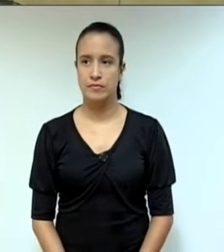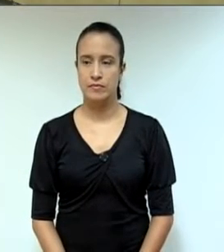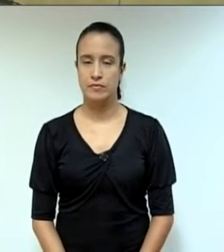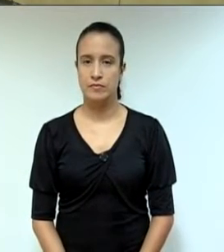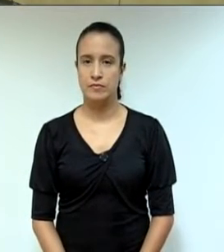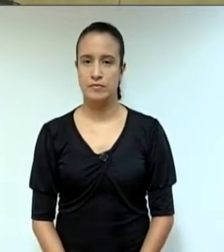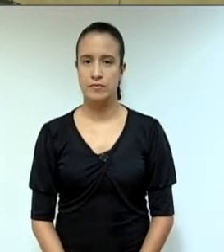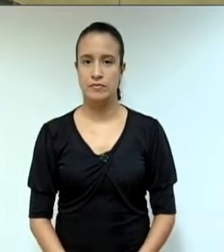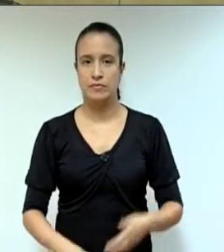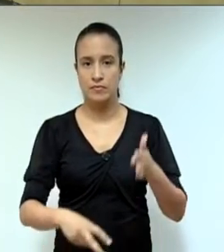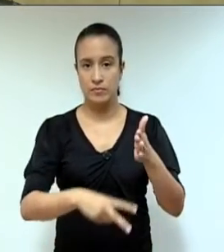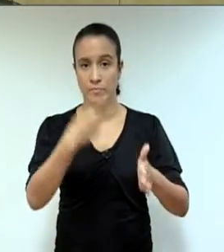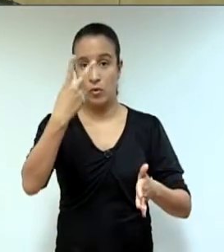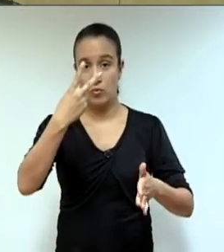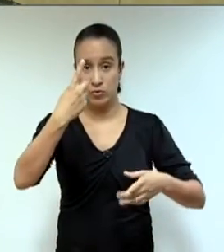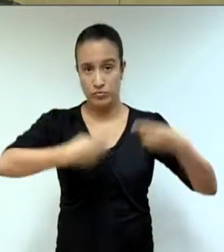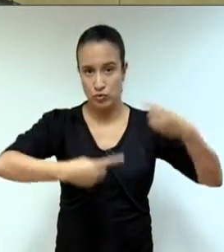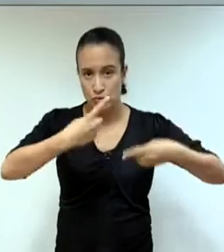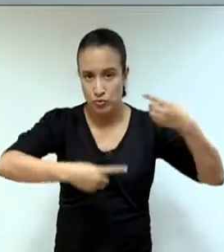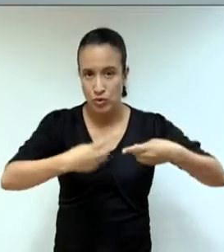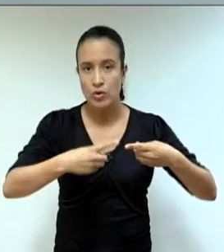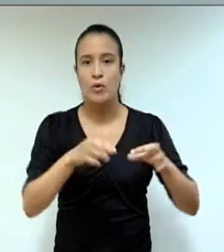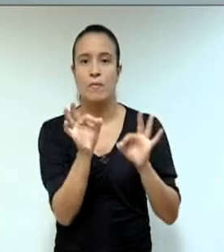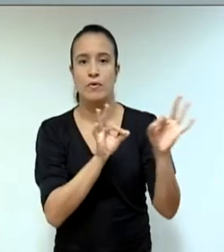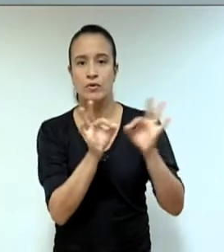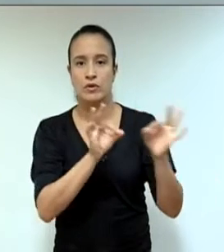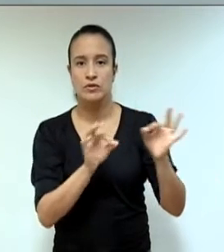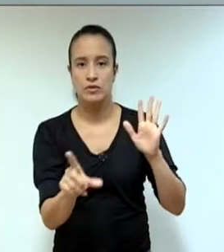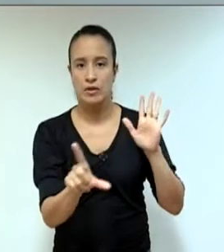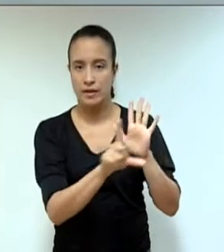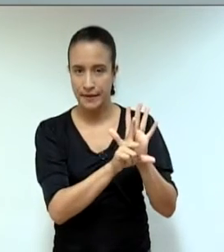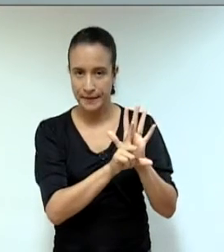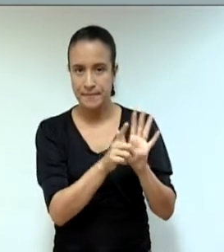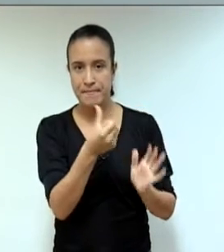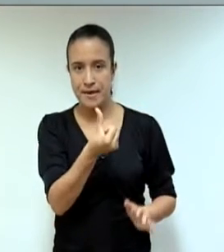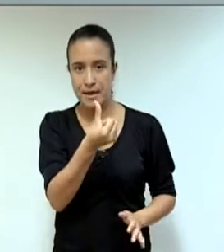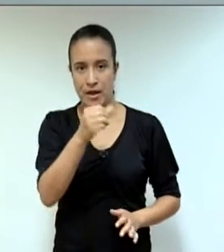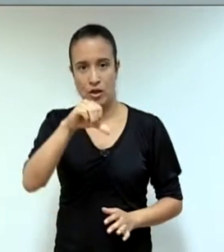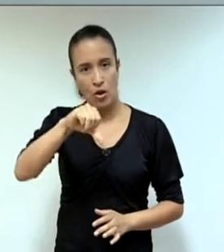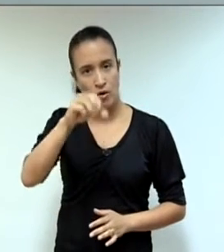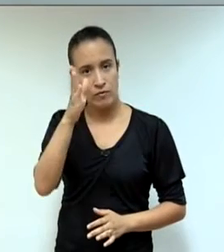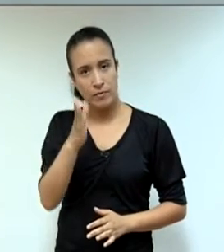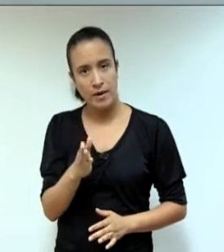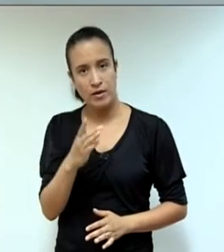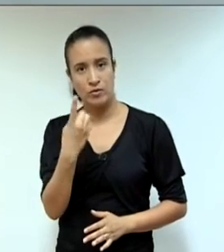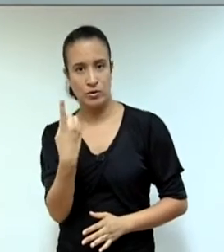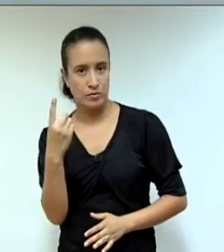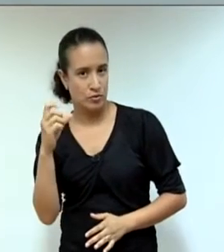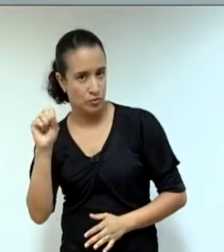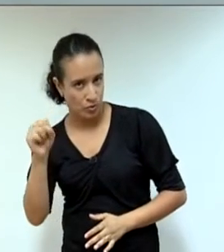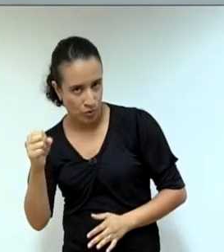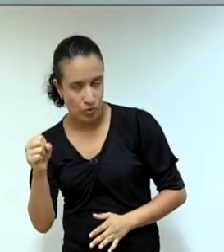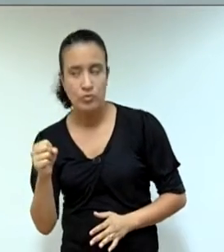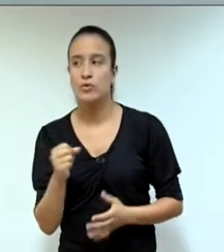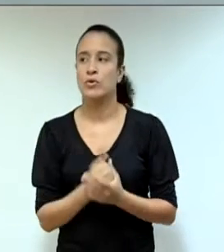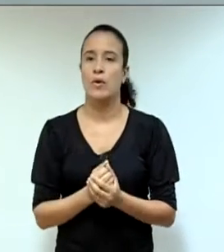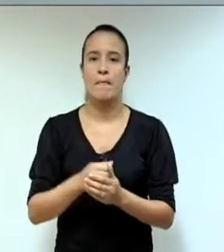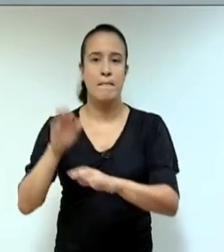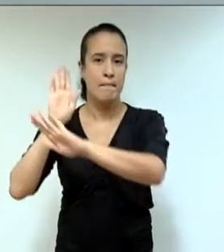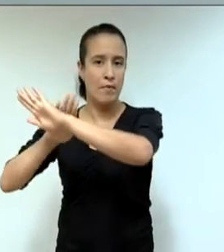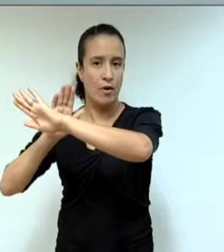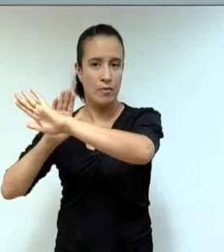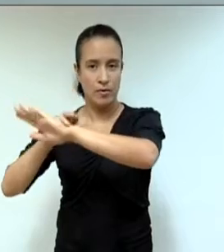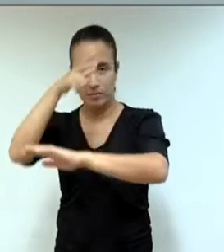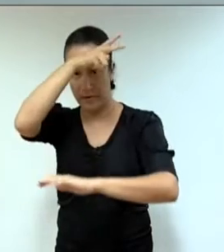Segundo a discussão do projeto de lei nº 69, 2018, do Executivo que dispõe sobre a reorganização da estrutura administrativa da Prefeitura